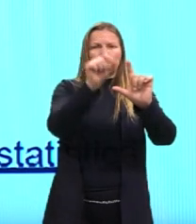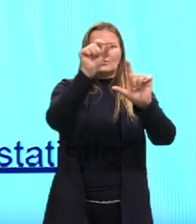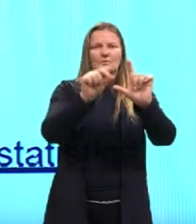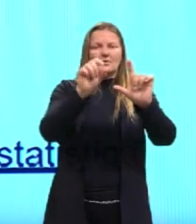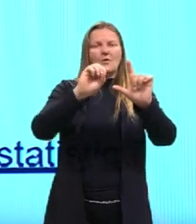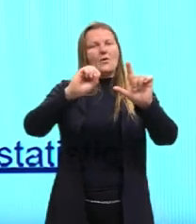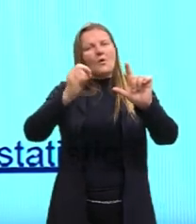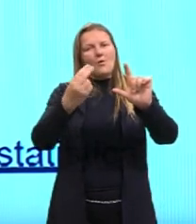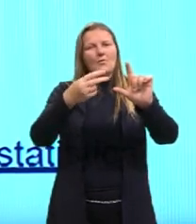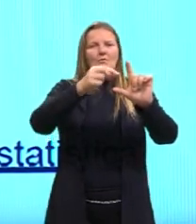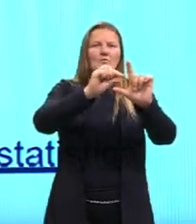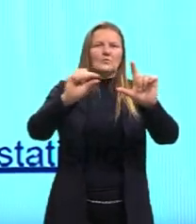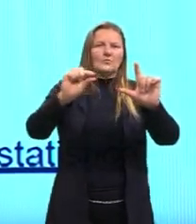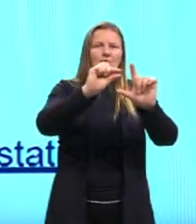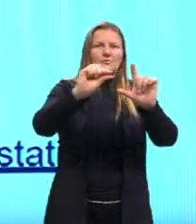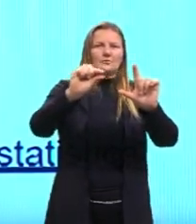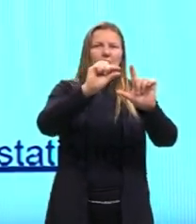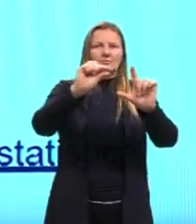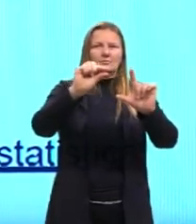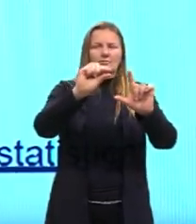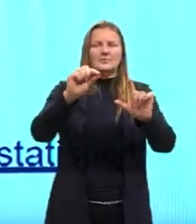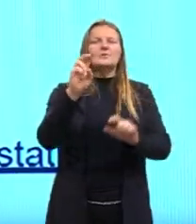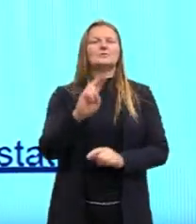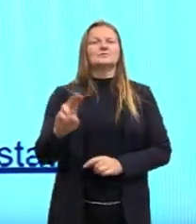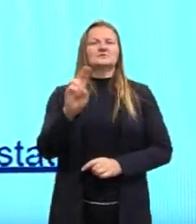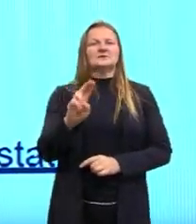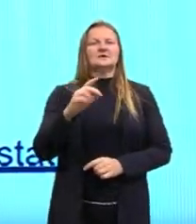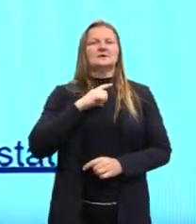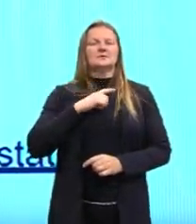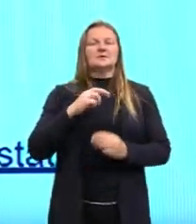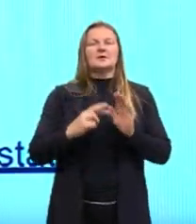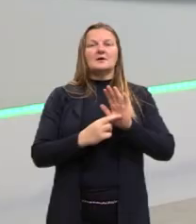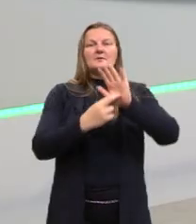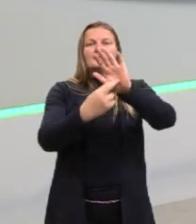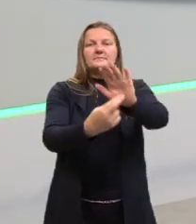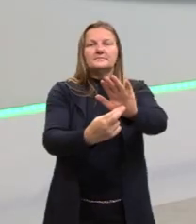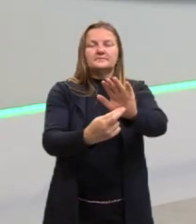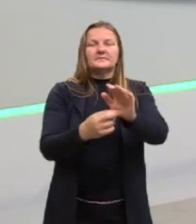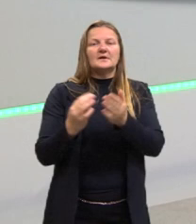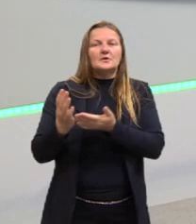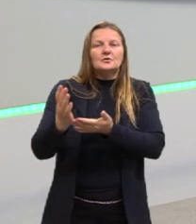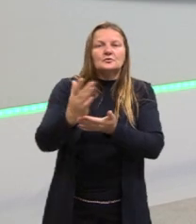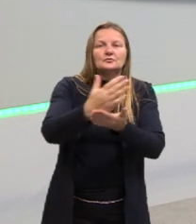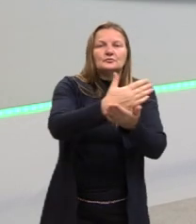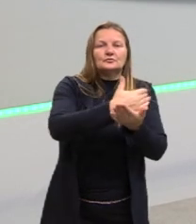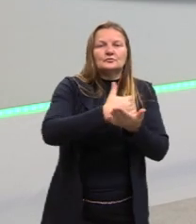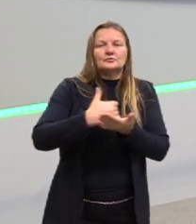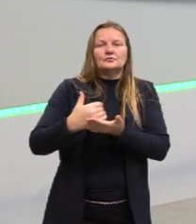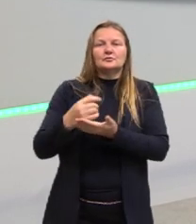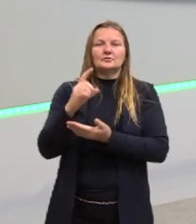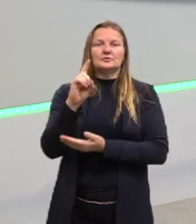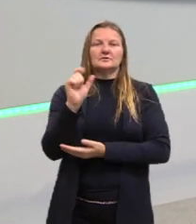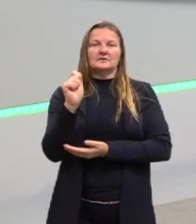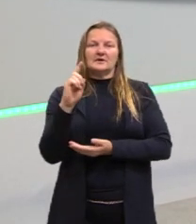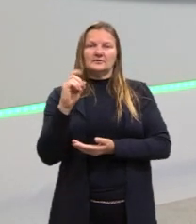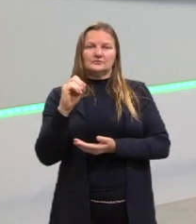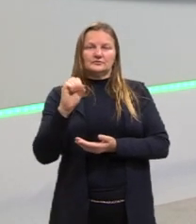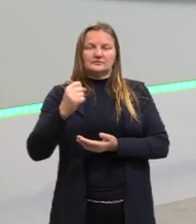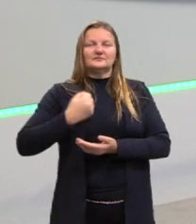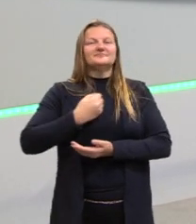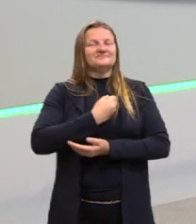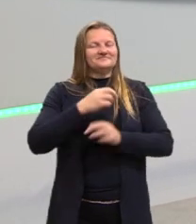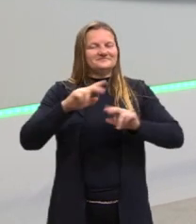né? São bastante utilizados aí para representar essas coletas, esses dados numéricos, né?